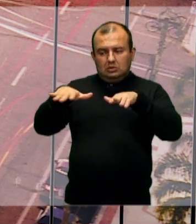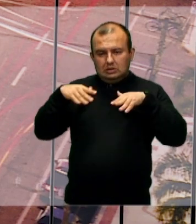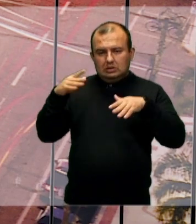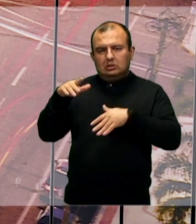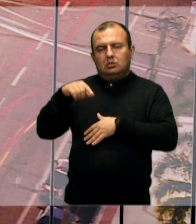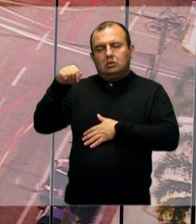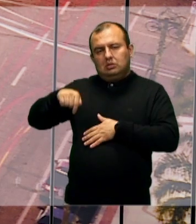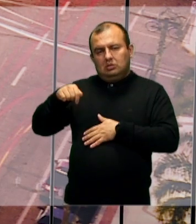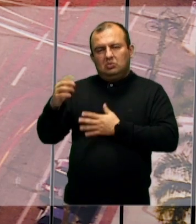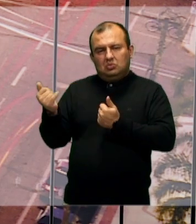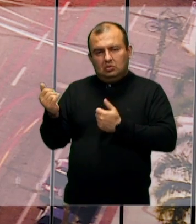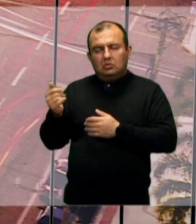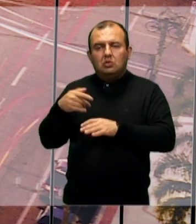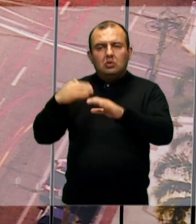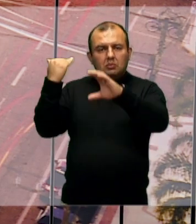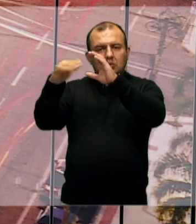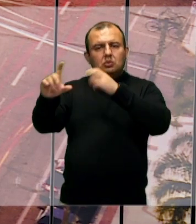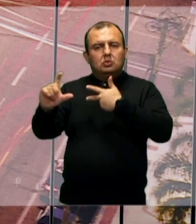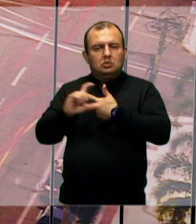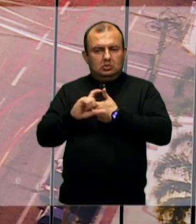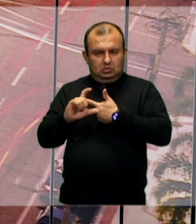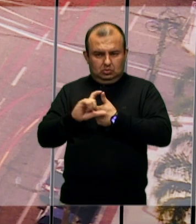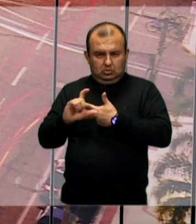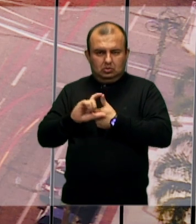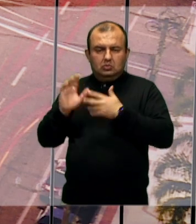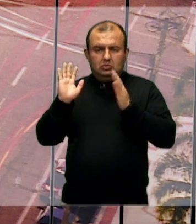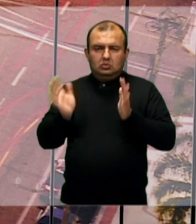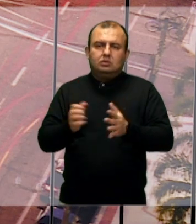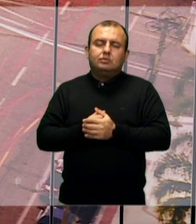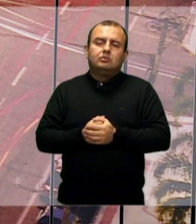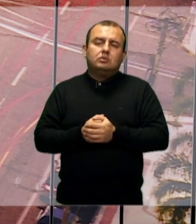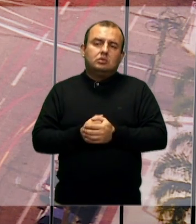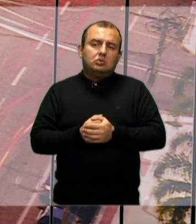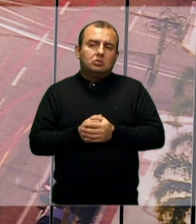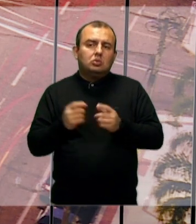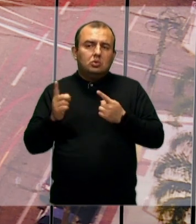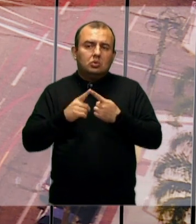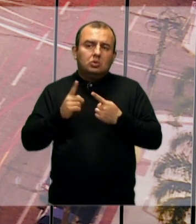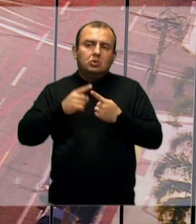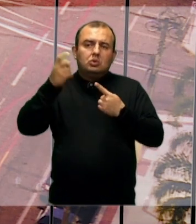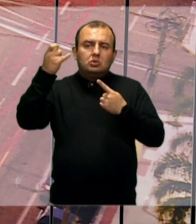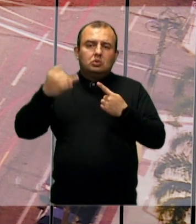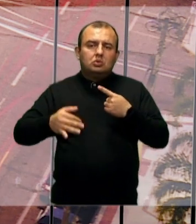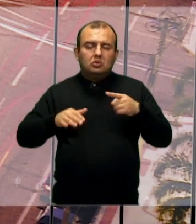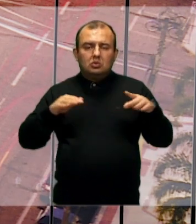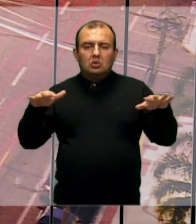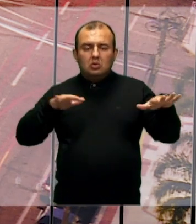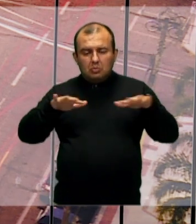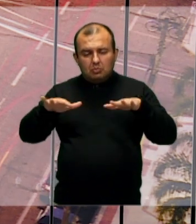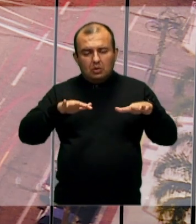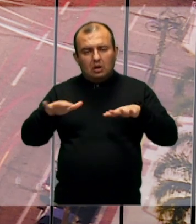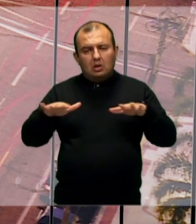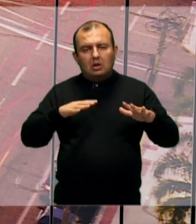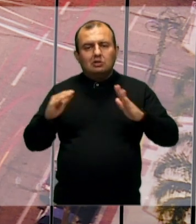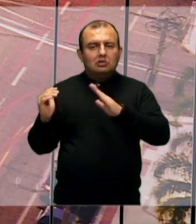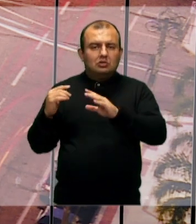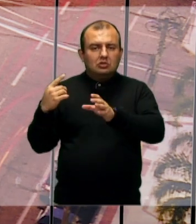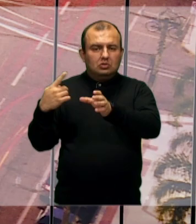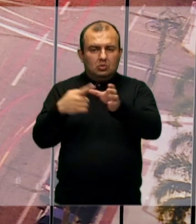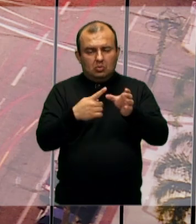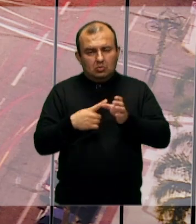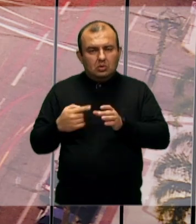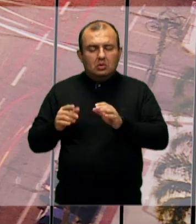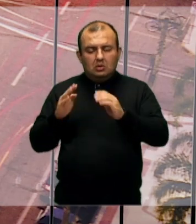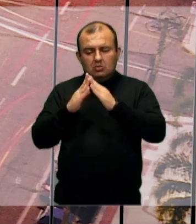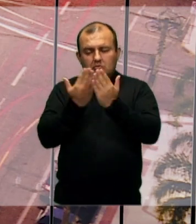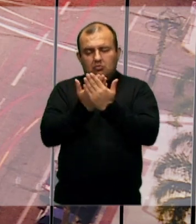e enviou ao Executivo Municipal. Uma delas diz respeito à mobilidade urbana, principalmente no entorno